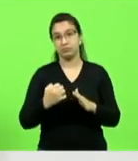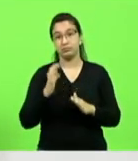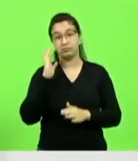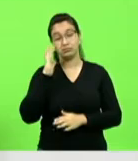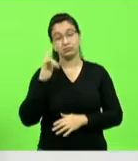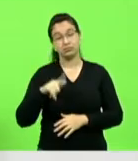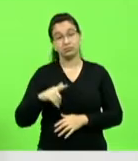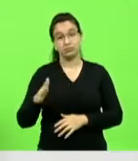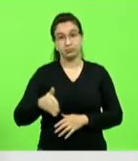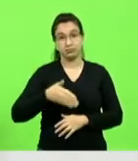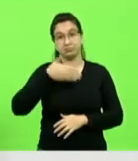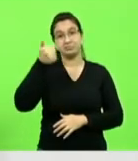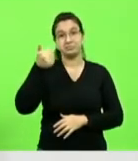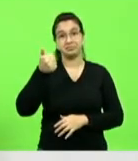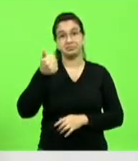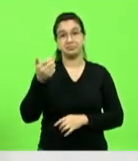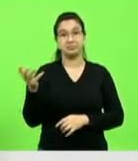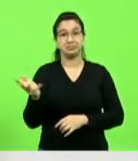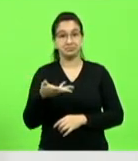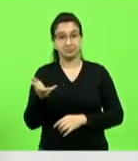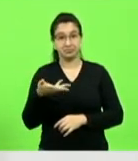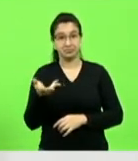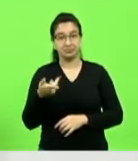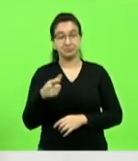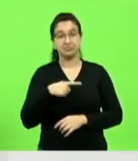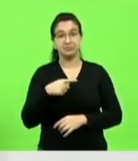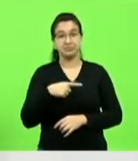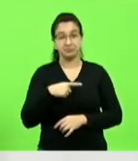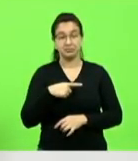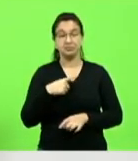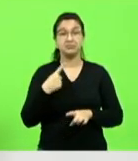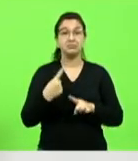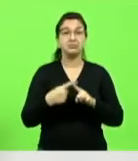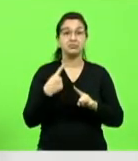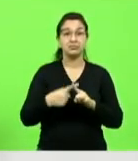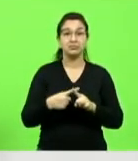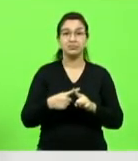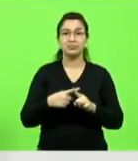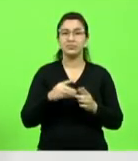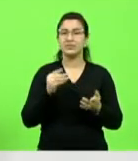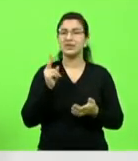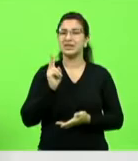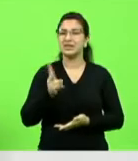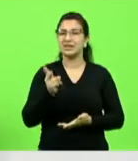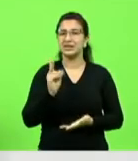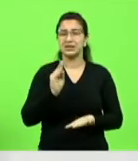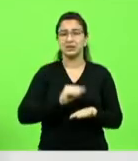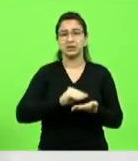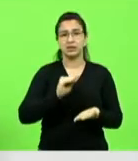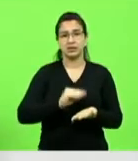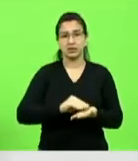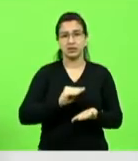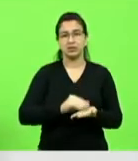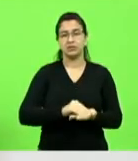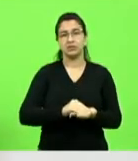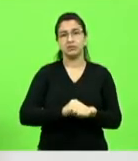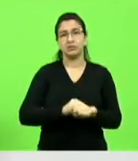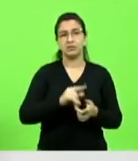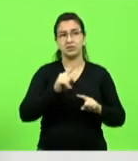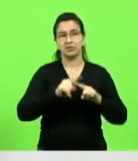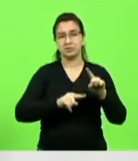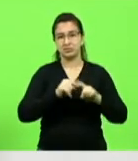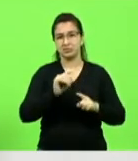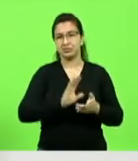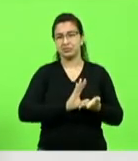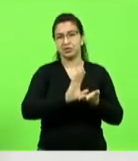para agilizar haja vista que sempre falta recurso no âmbito federal